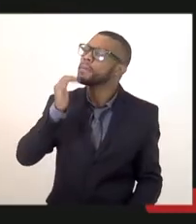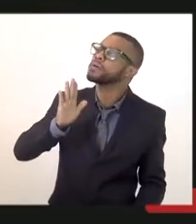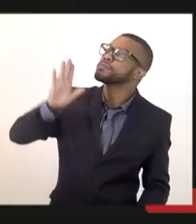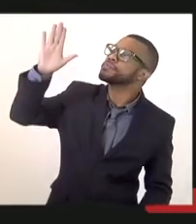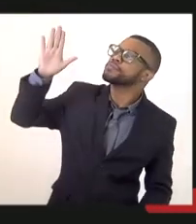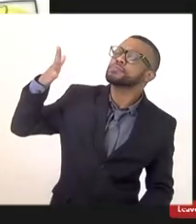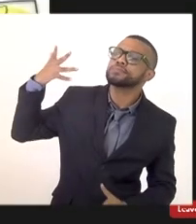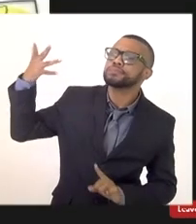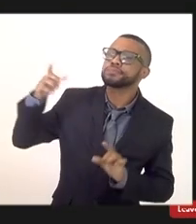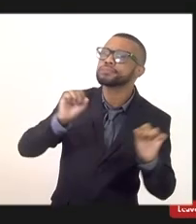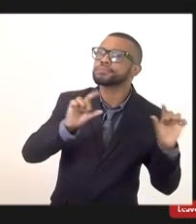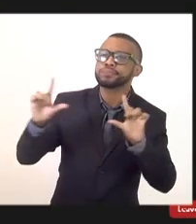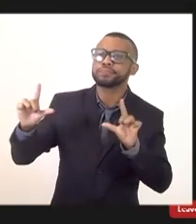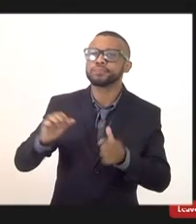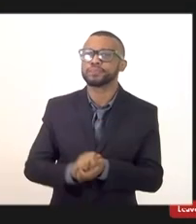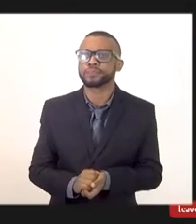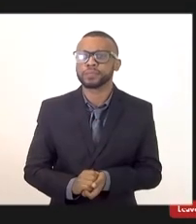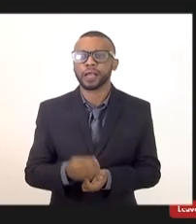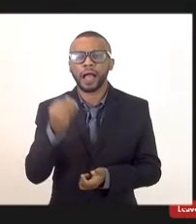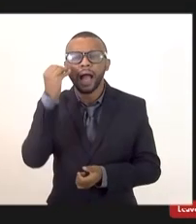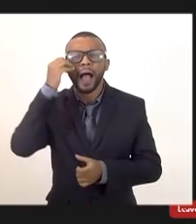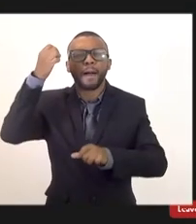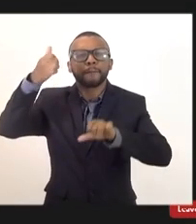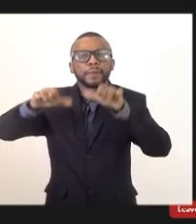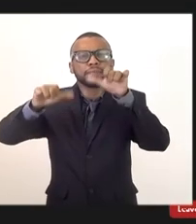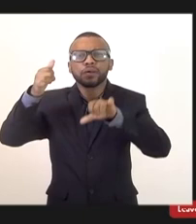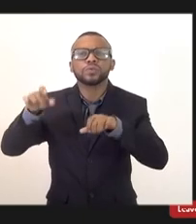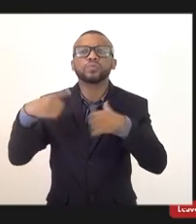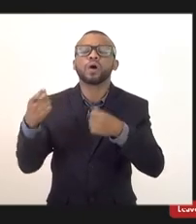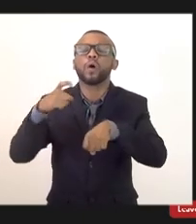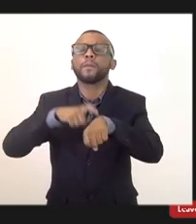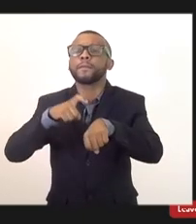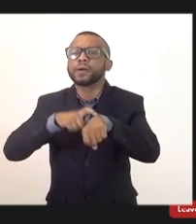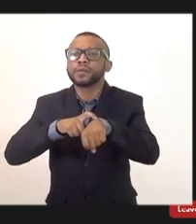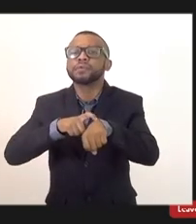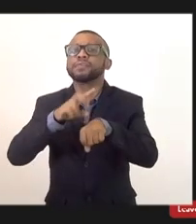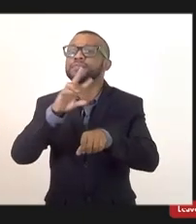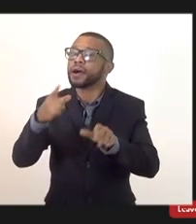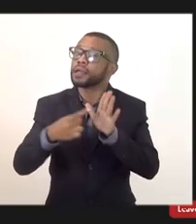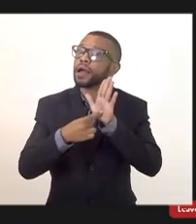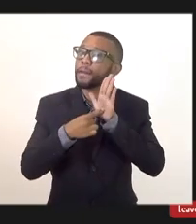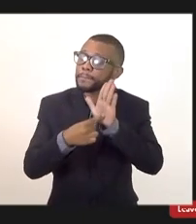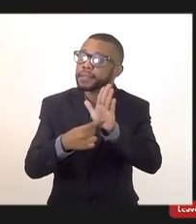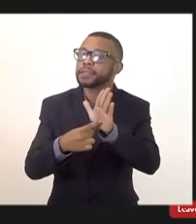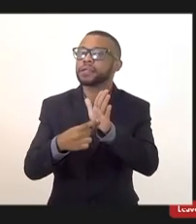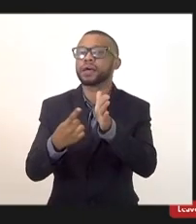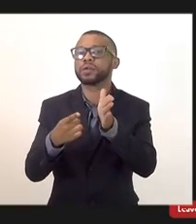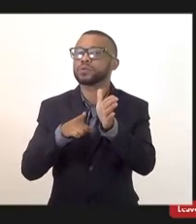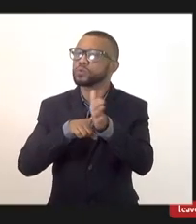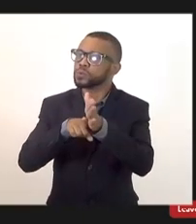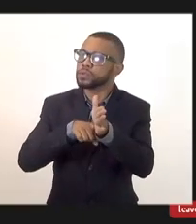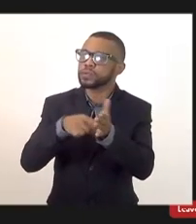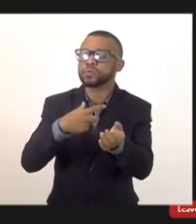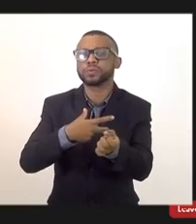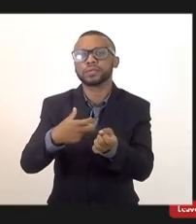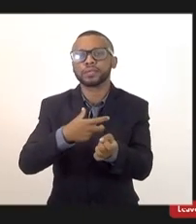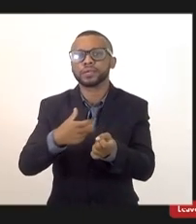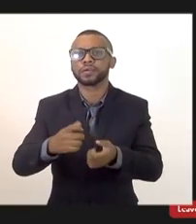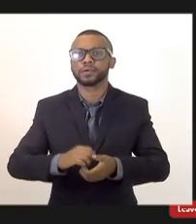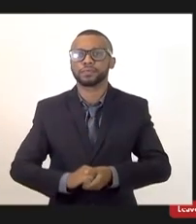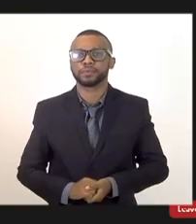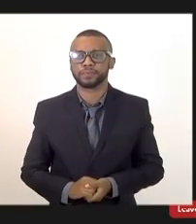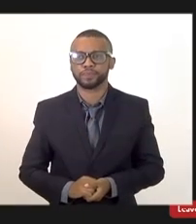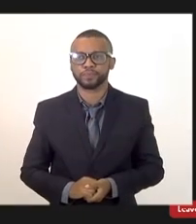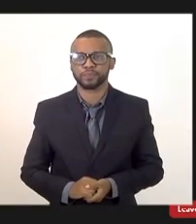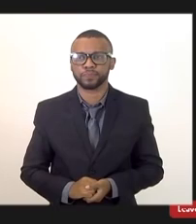só a previsão de quando será apresentada a apresentação dos exames entendeu só pra gente já poder ter uma